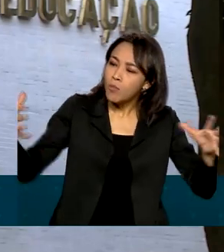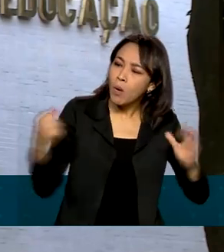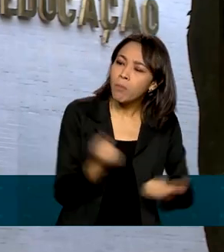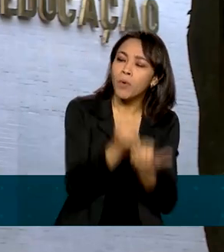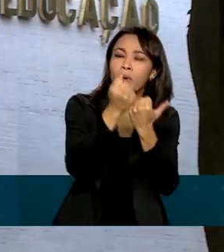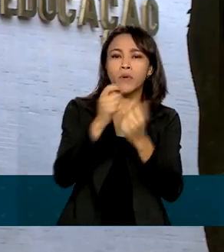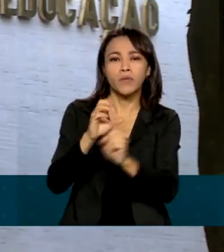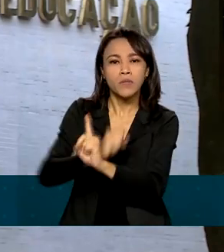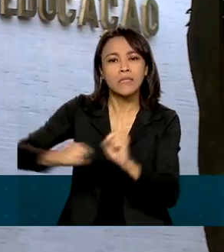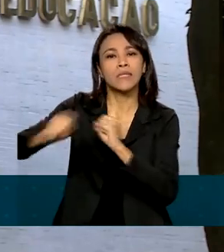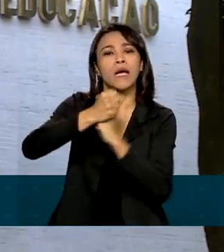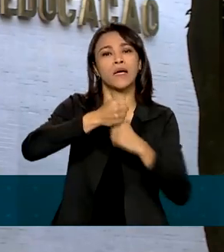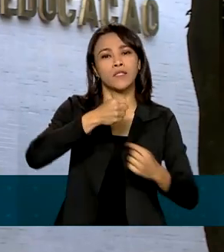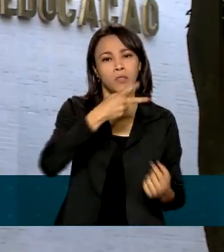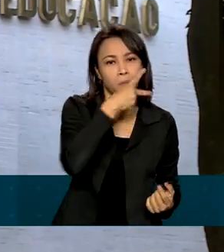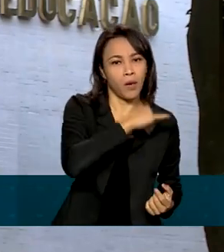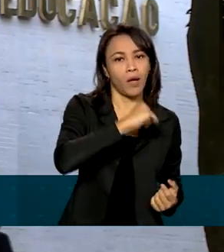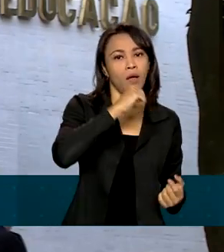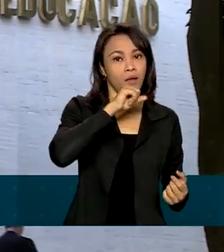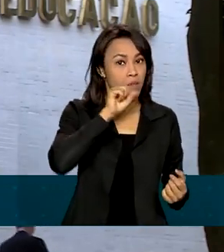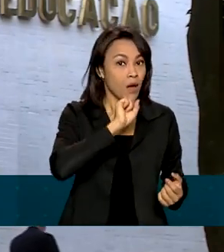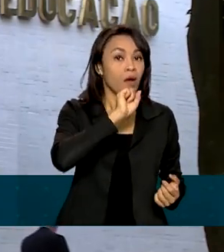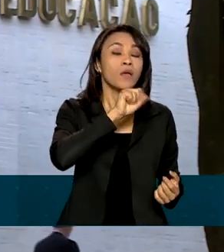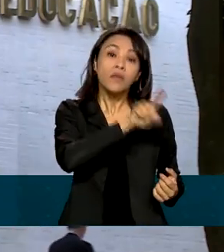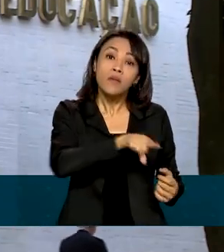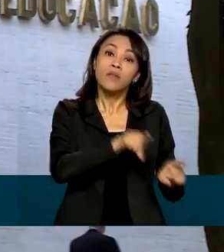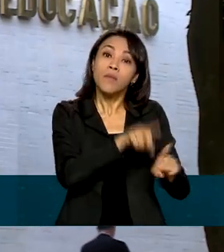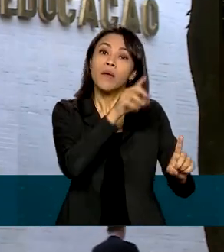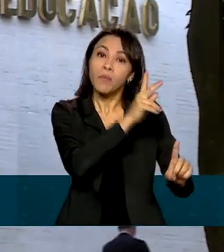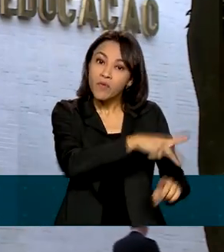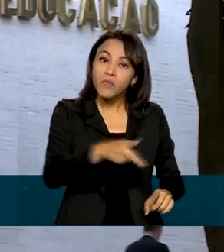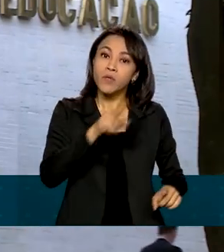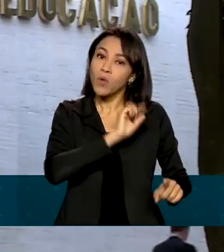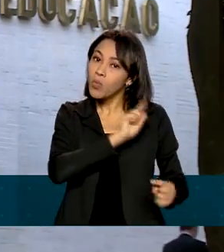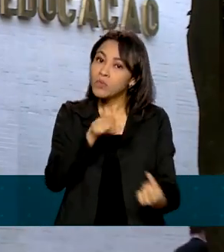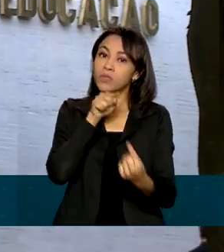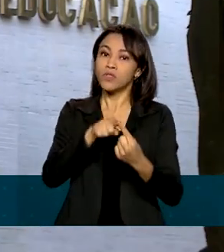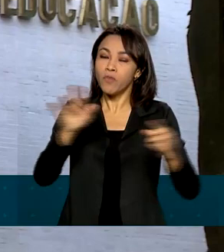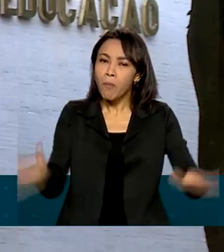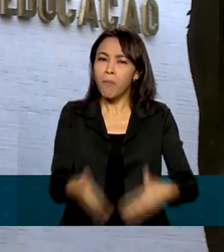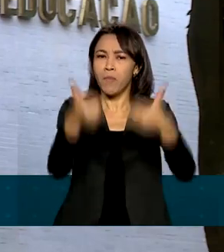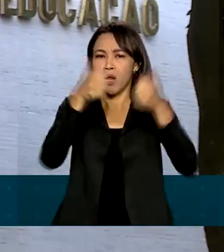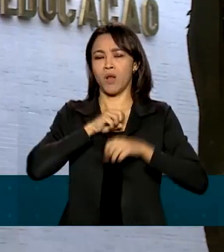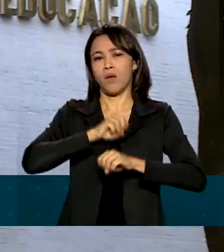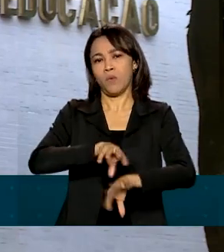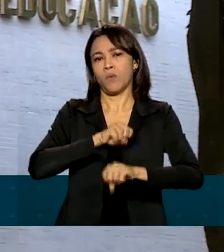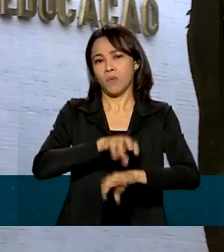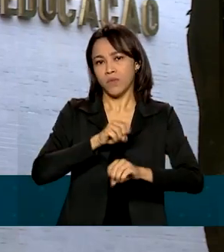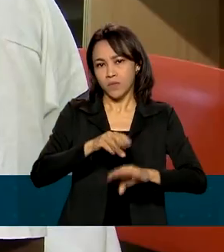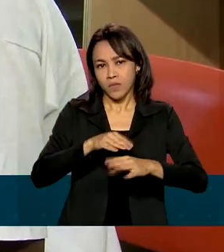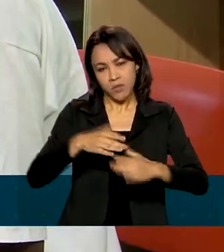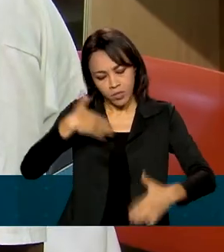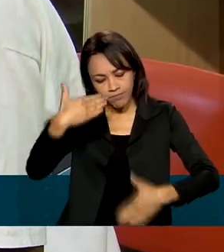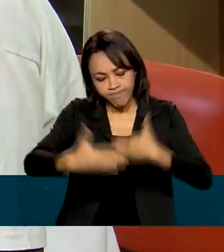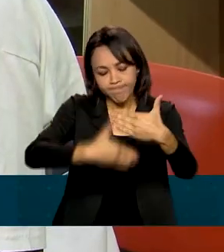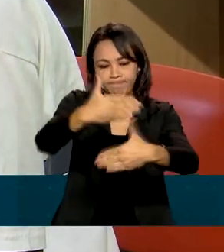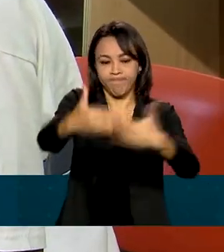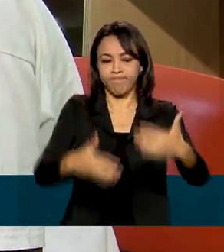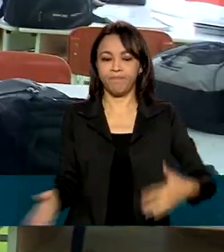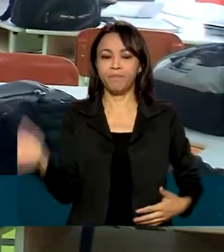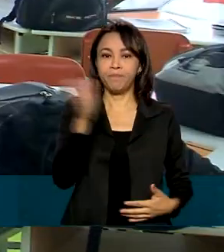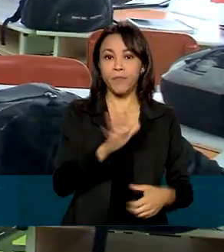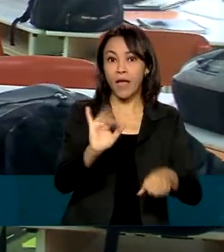pais e professores. São ações que visam melhorar o desempenho dos alunos e elevar a frequência escolar. Entre as